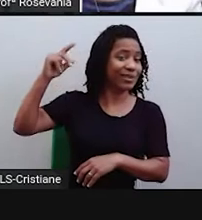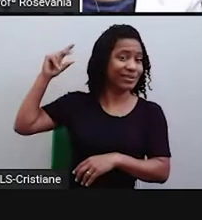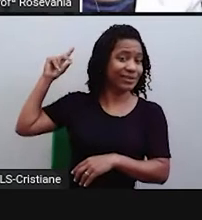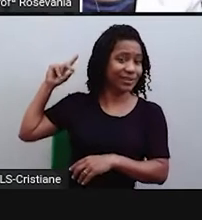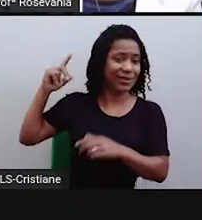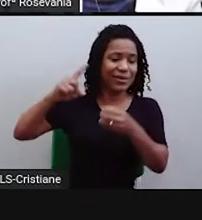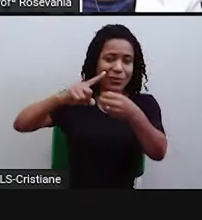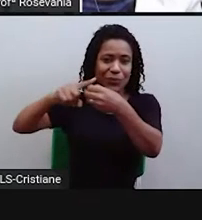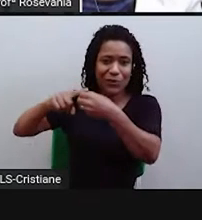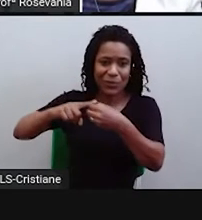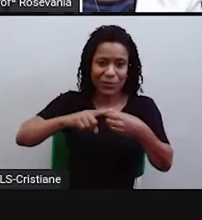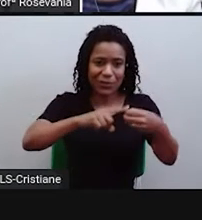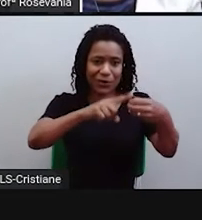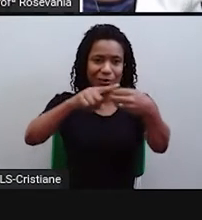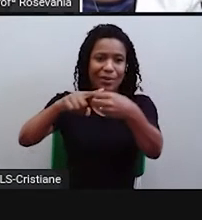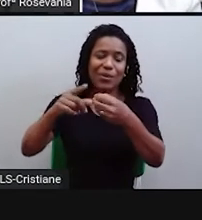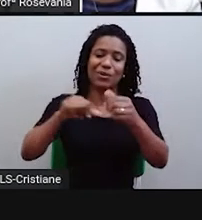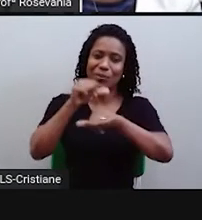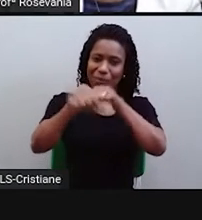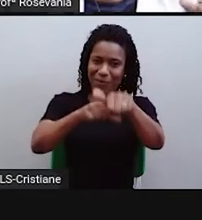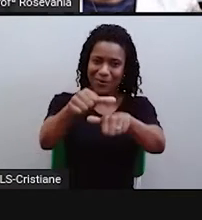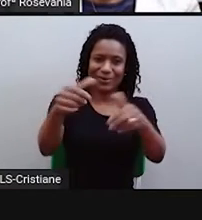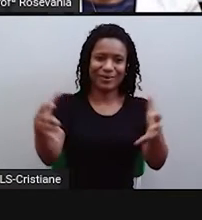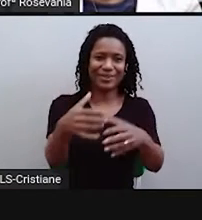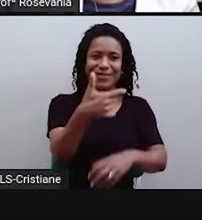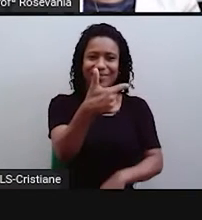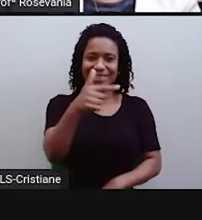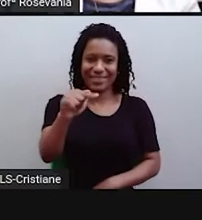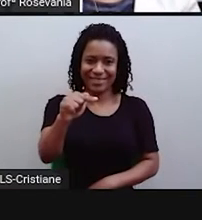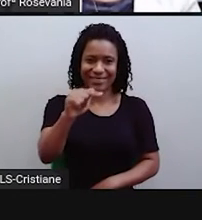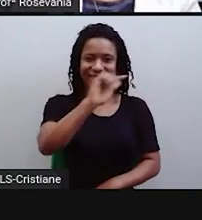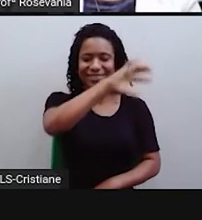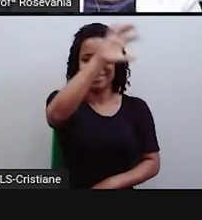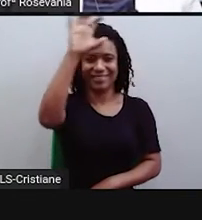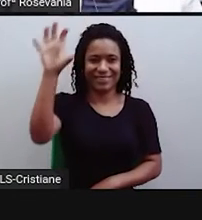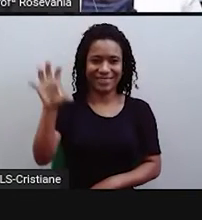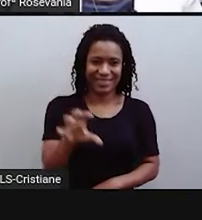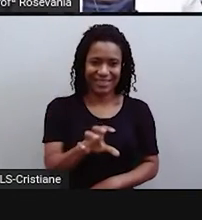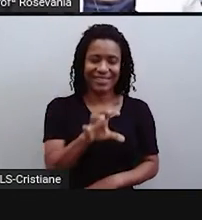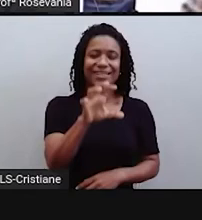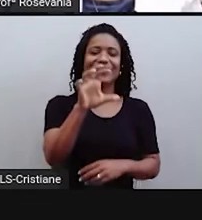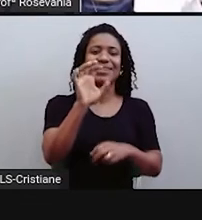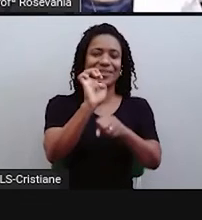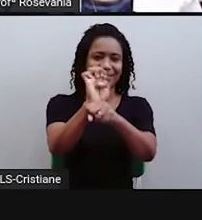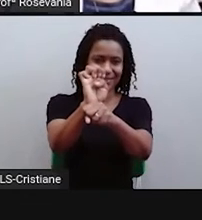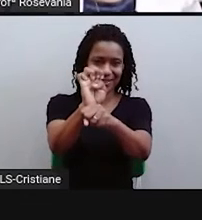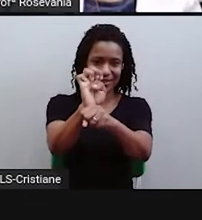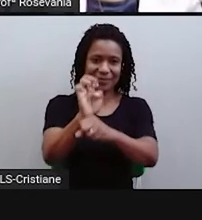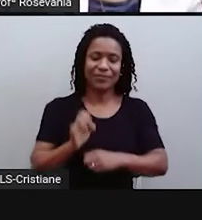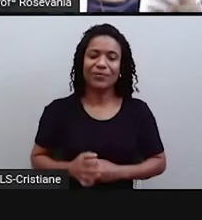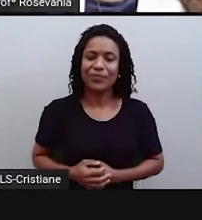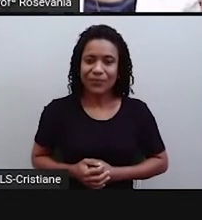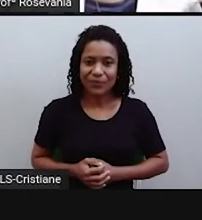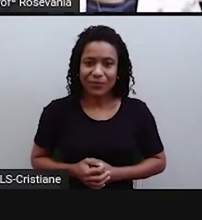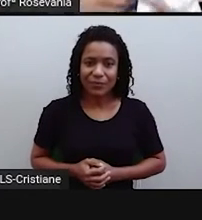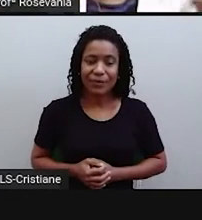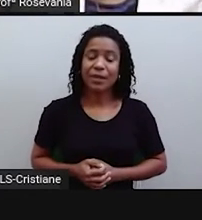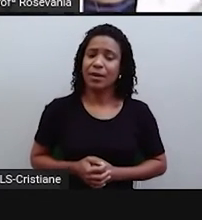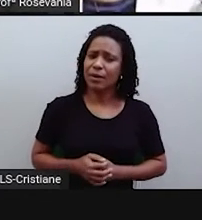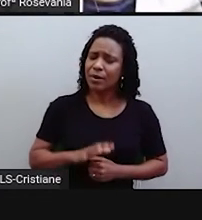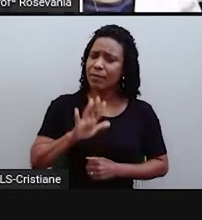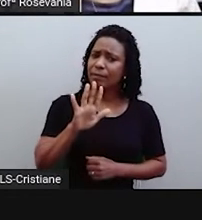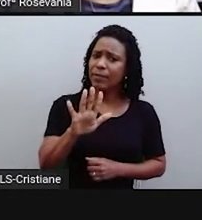27 unidades federativas que nós temos, né? Vamos lá? E aí, o órgão responsável por